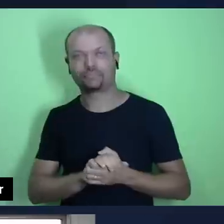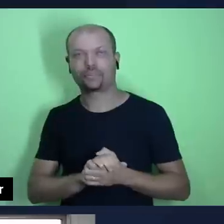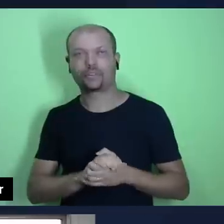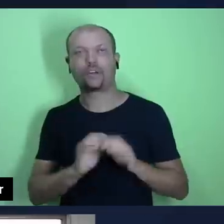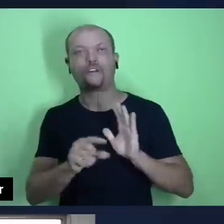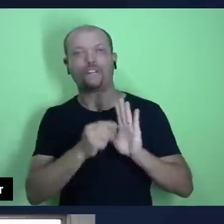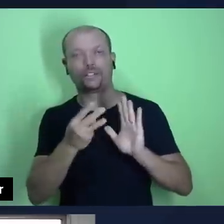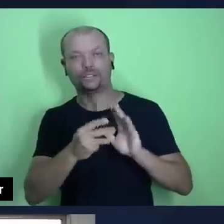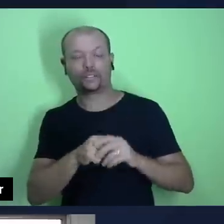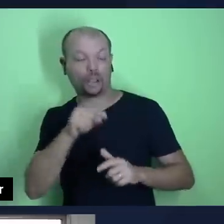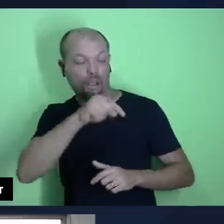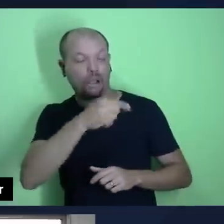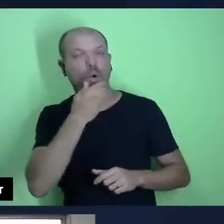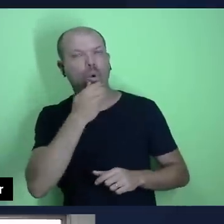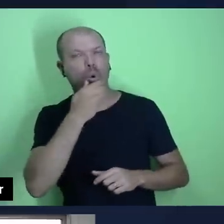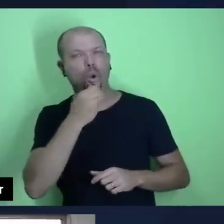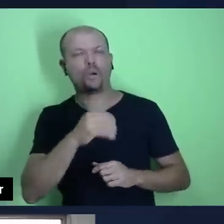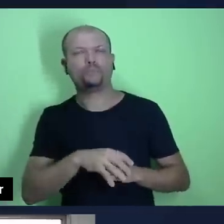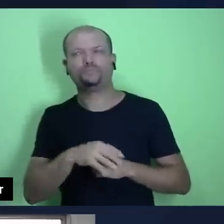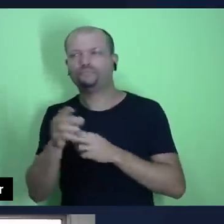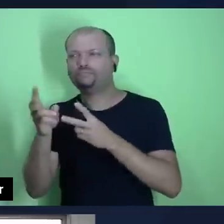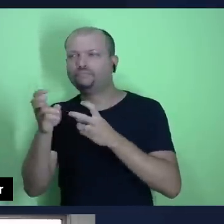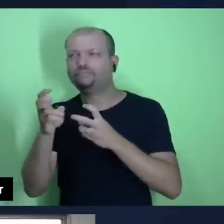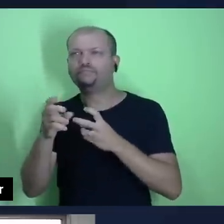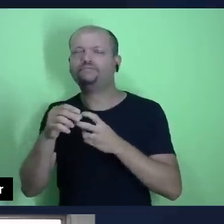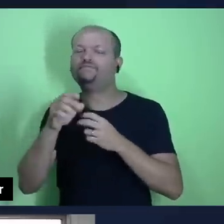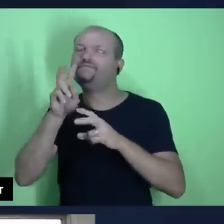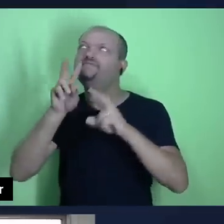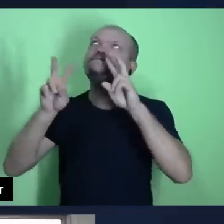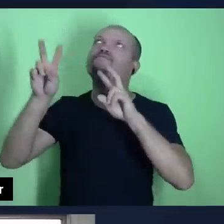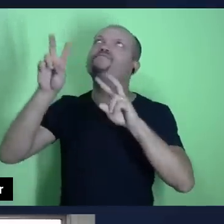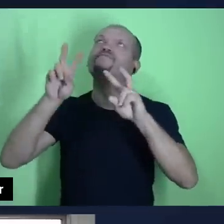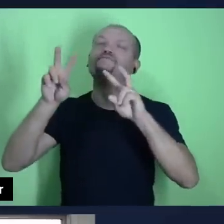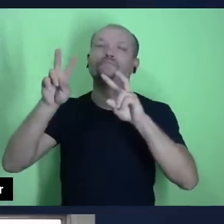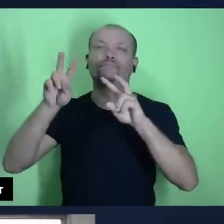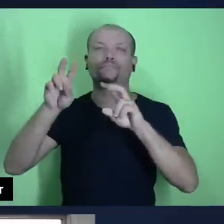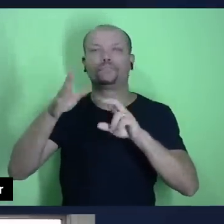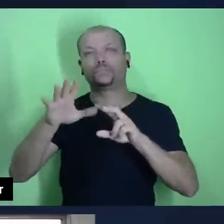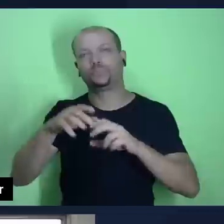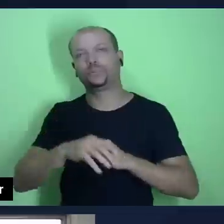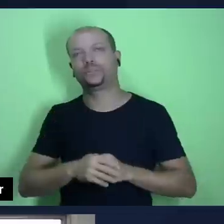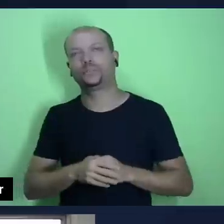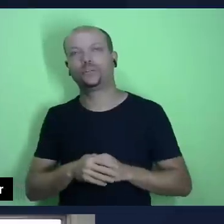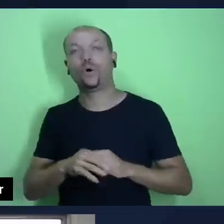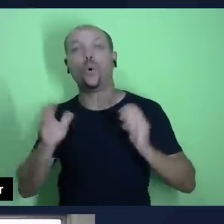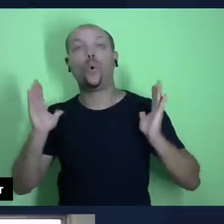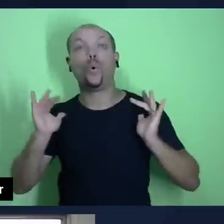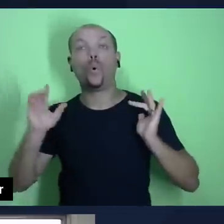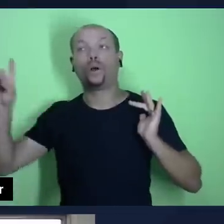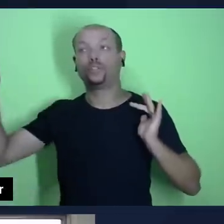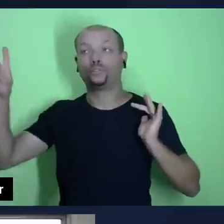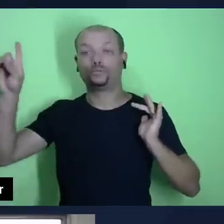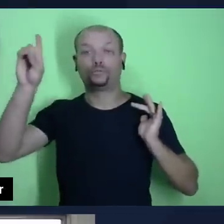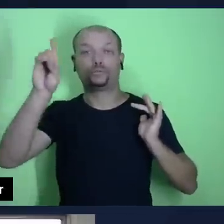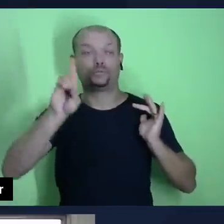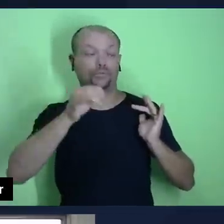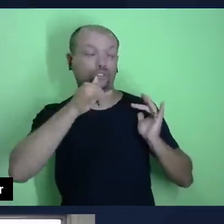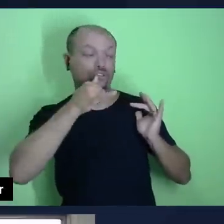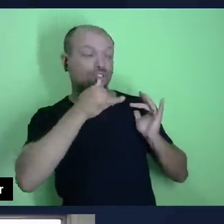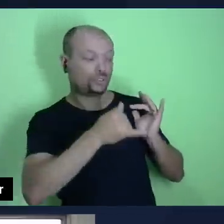Esse homem observou claramente durante uma visão cerca da hora nona do dia, um anjo de Deus que se aproximou dele e lhe disse,